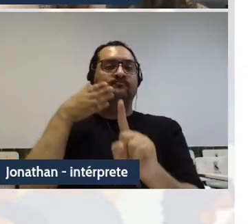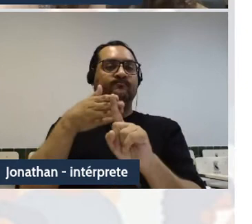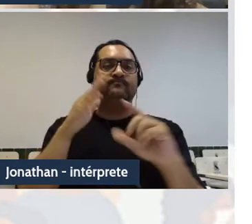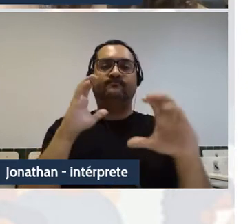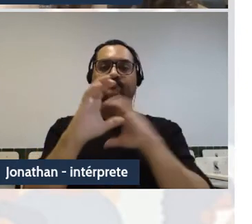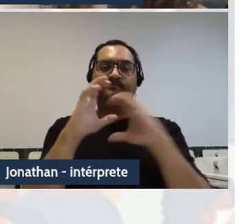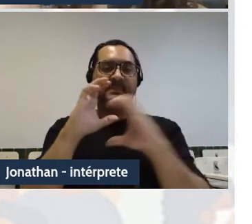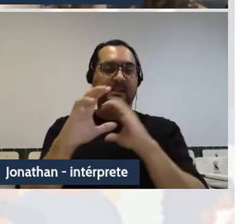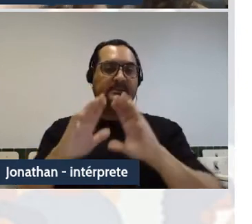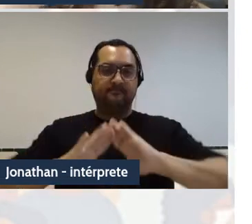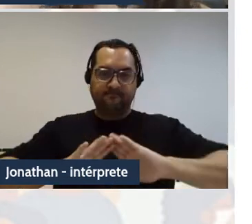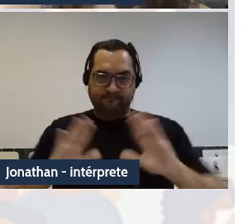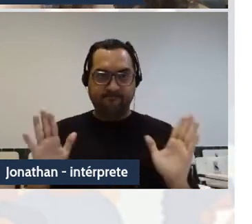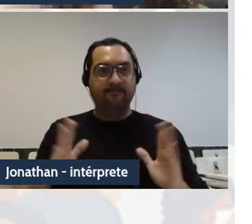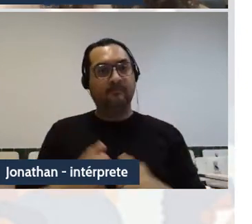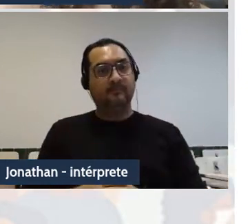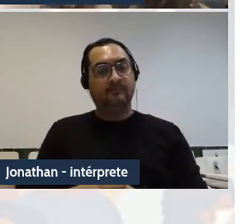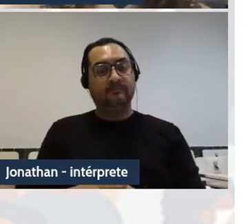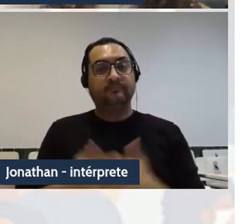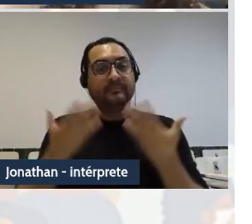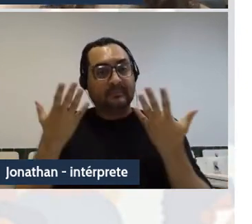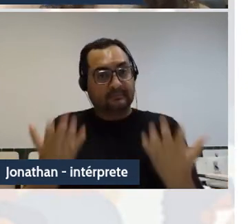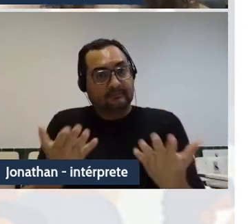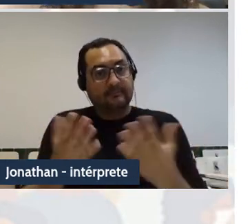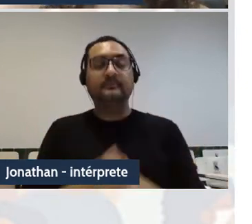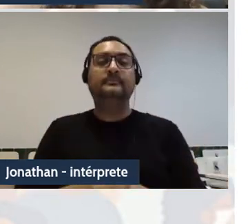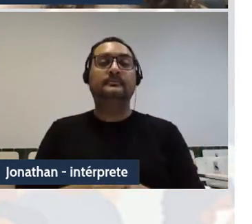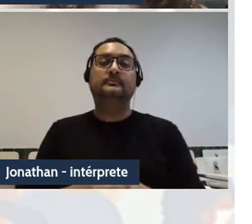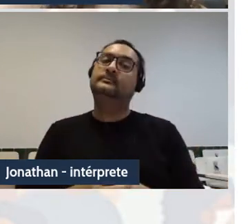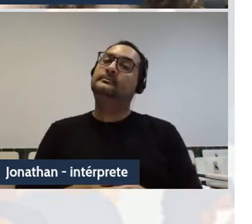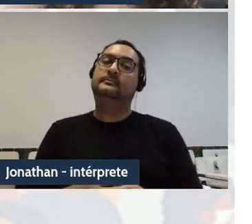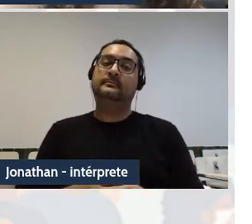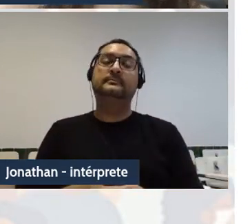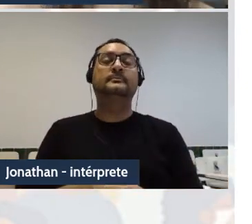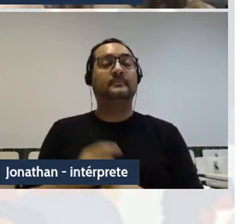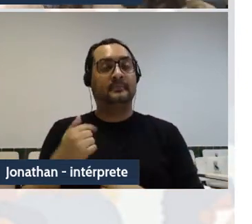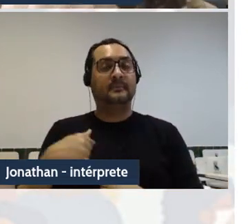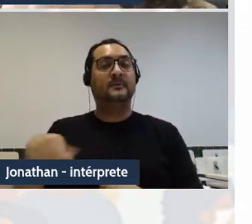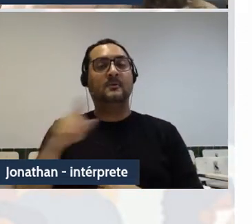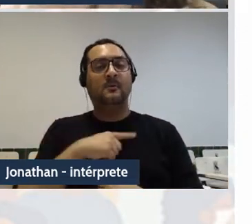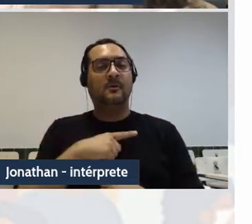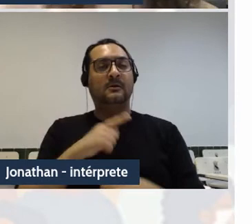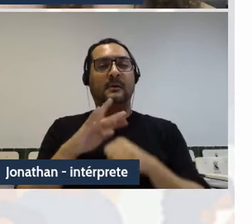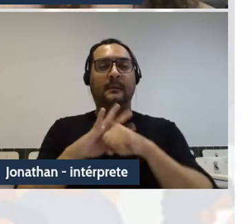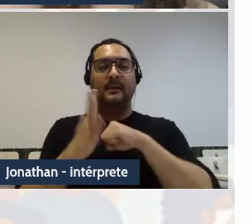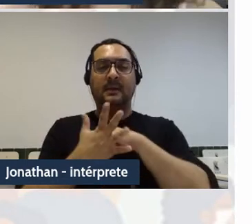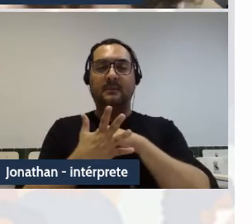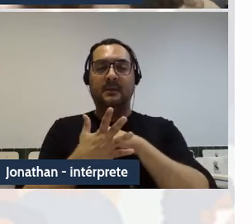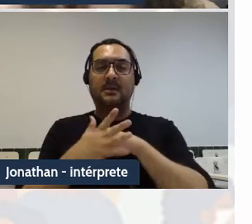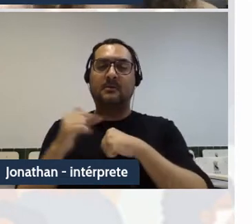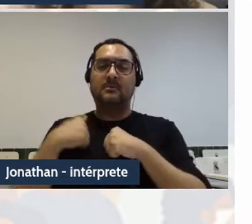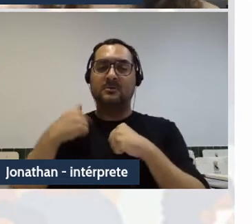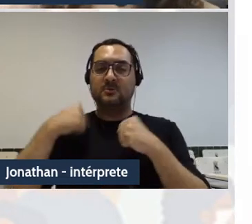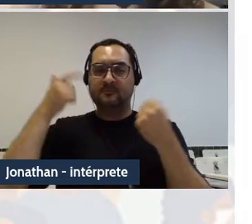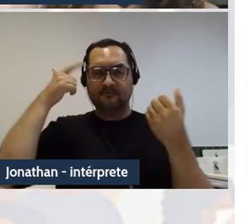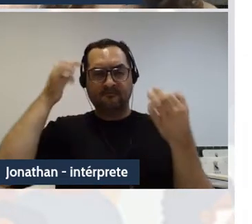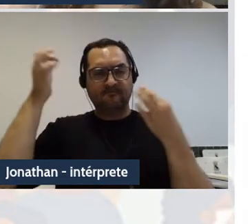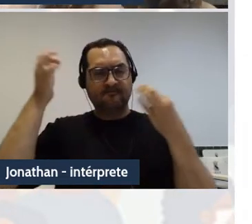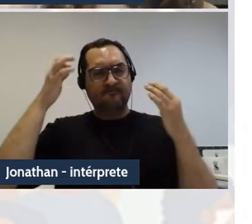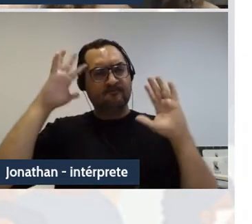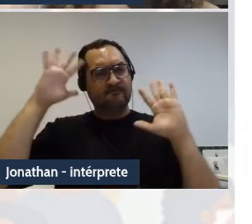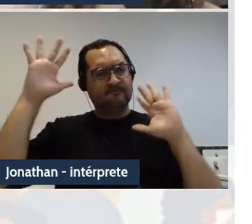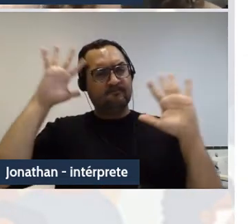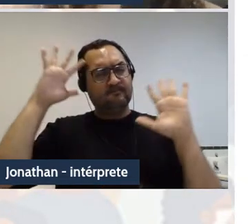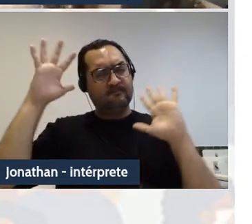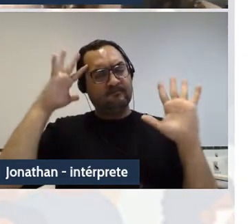comunicação. Pois bem, se, como dito acima, a pandemia nos fez rever, ou pelo menos nos deveria fazer refletir